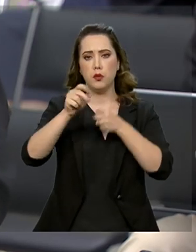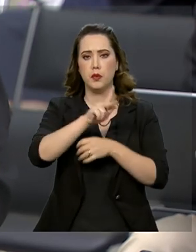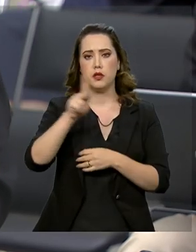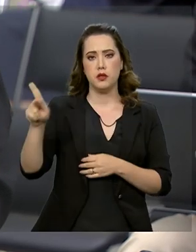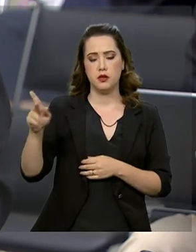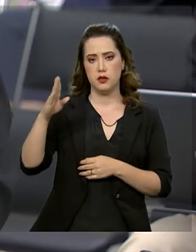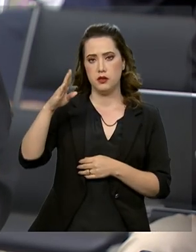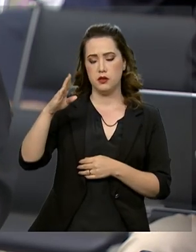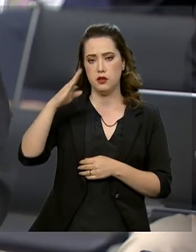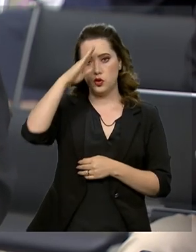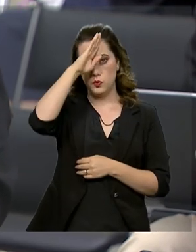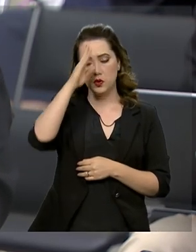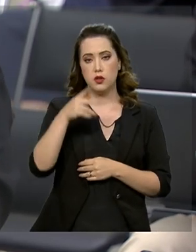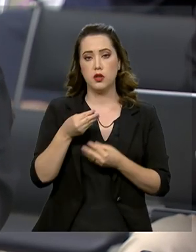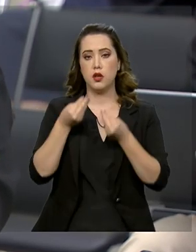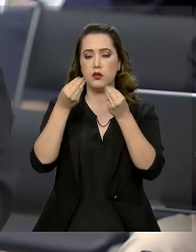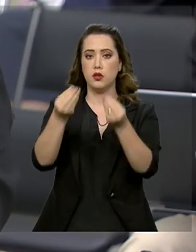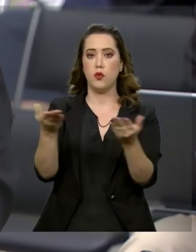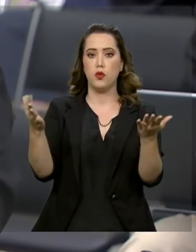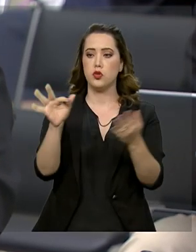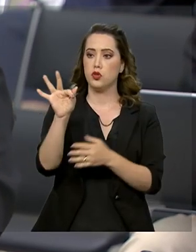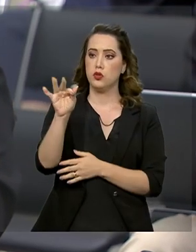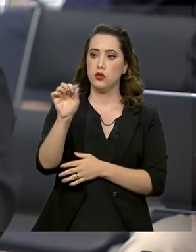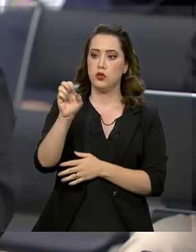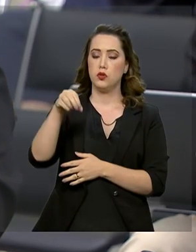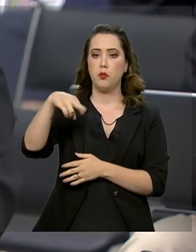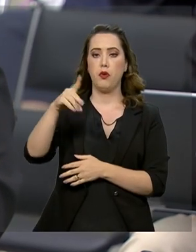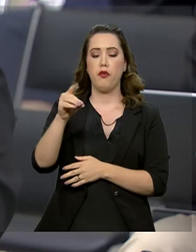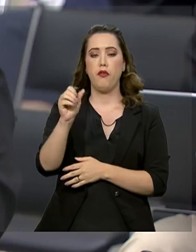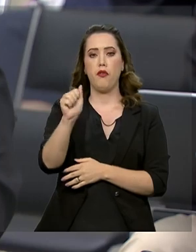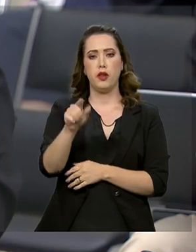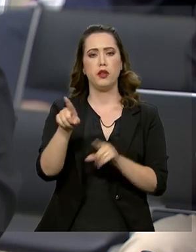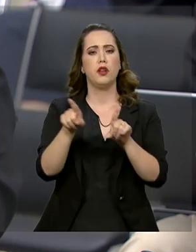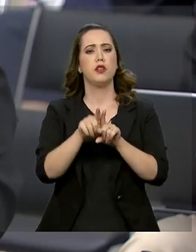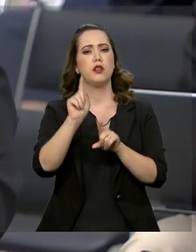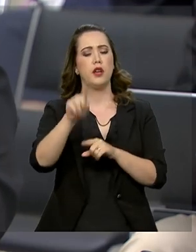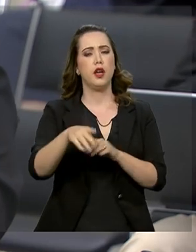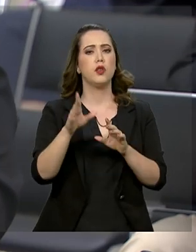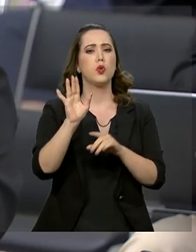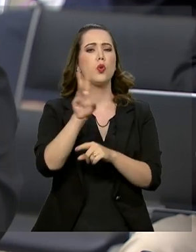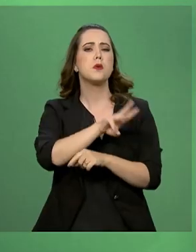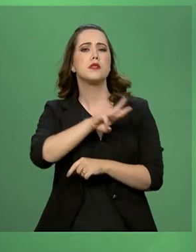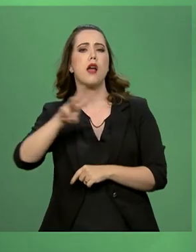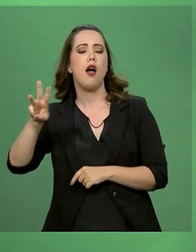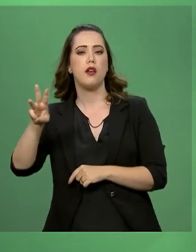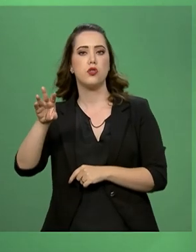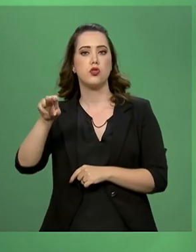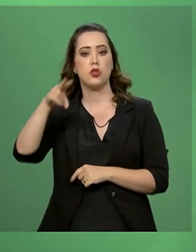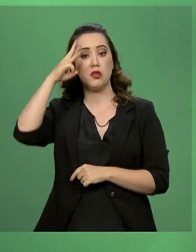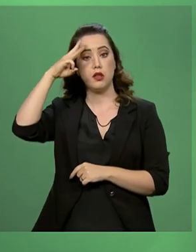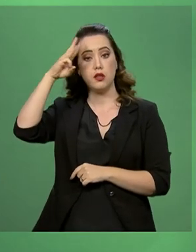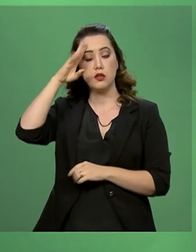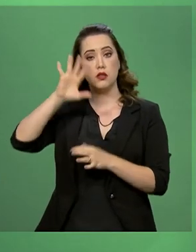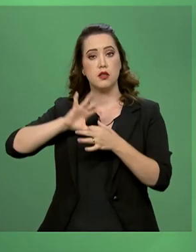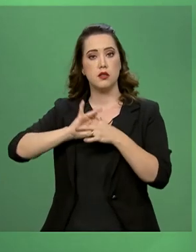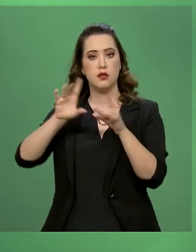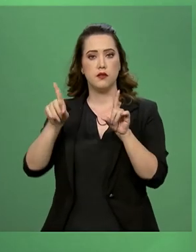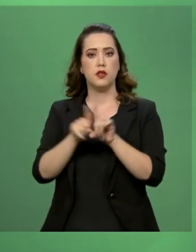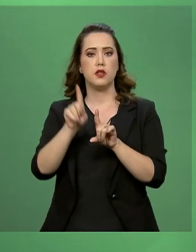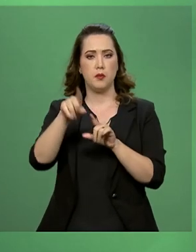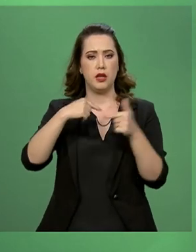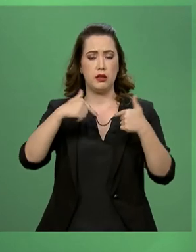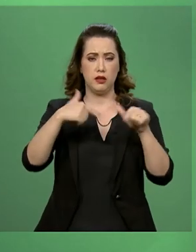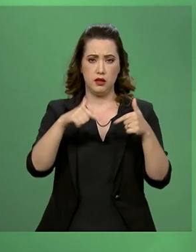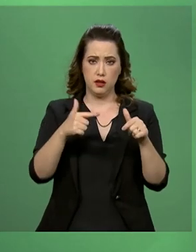para a Fernanda Salles. Ela é do site Terça Livre, mas ela também é funcionária do gabinete de um deputado